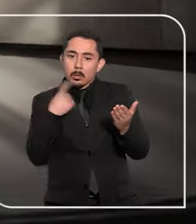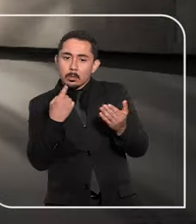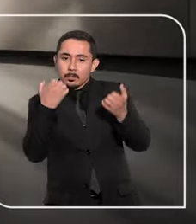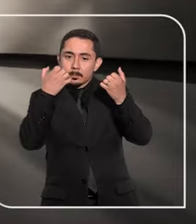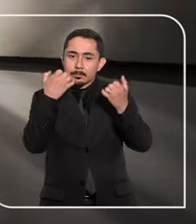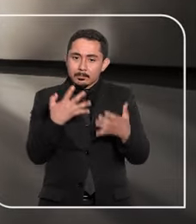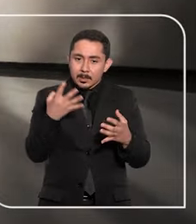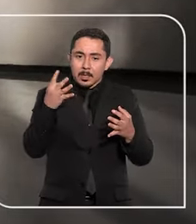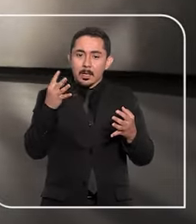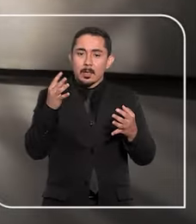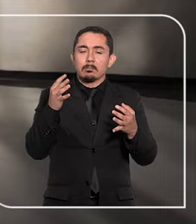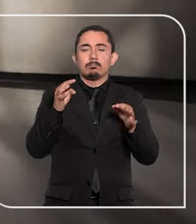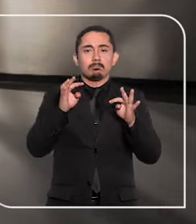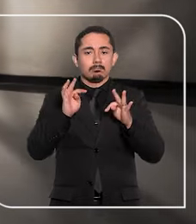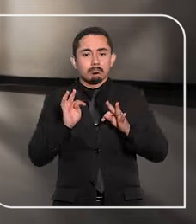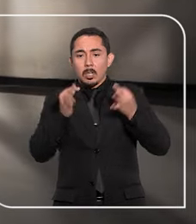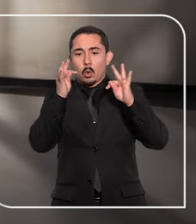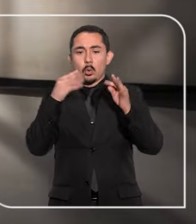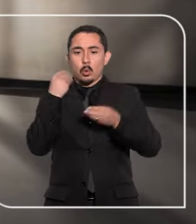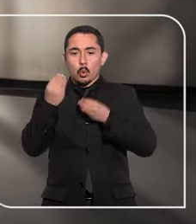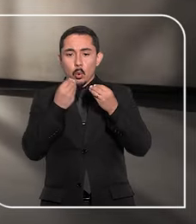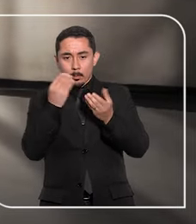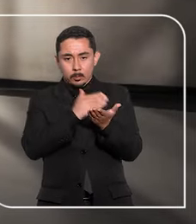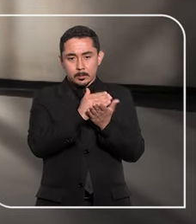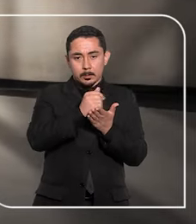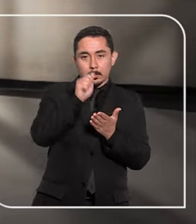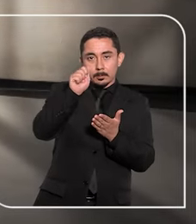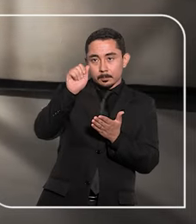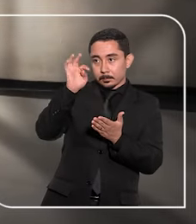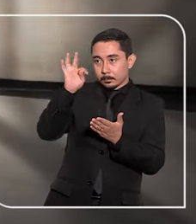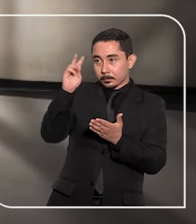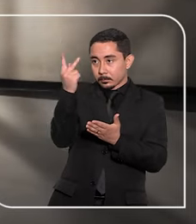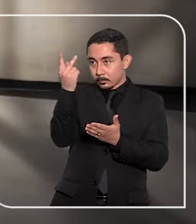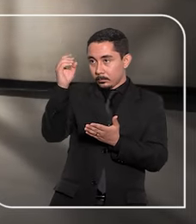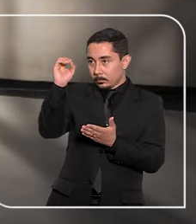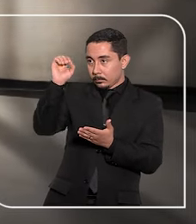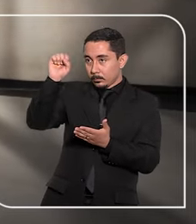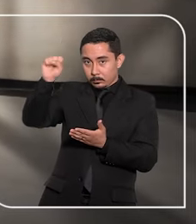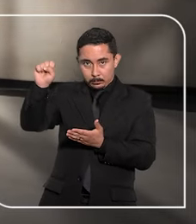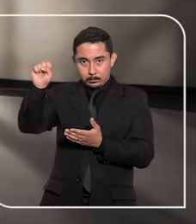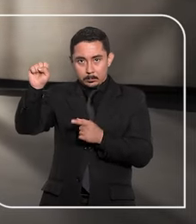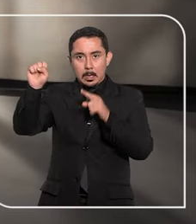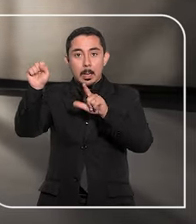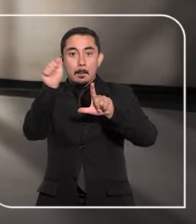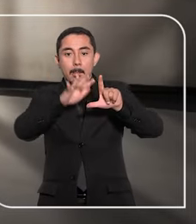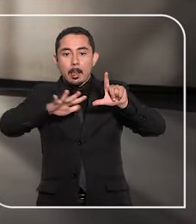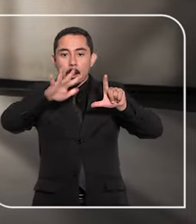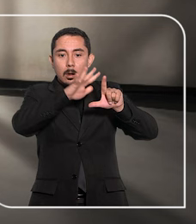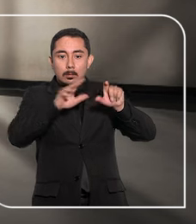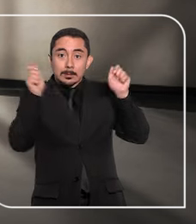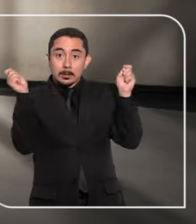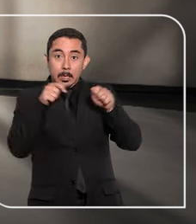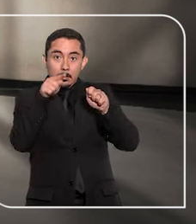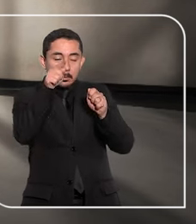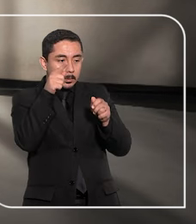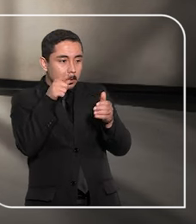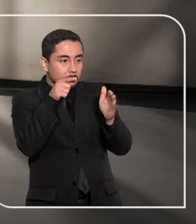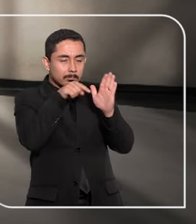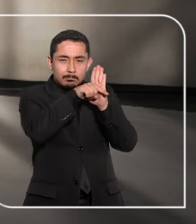sobre essas tecnologias começando pelo Atos. A plataforma permite uma pesquisa